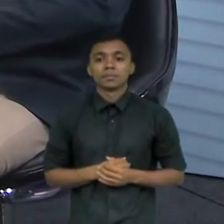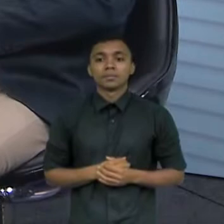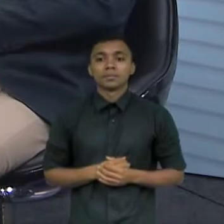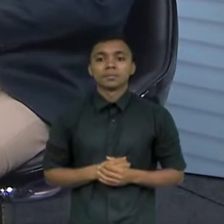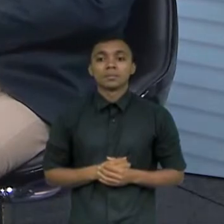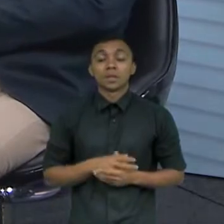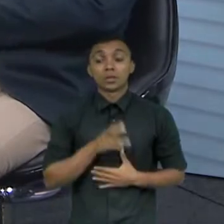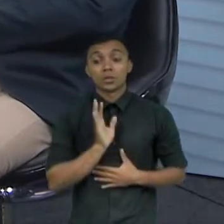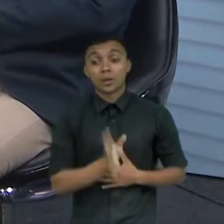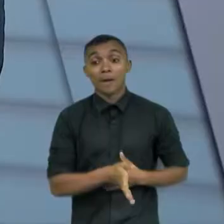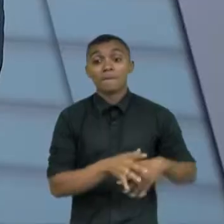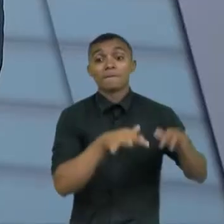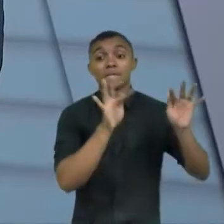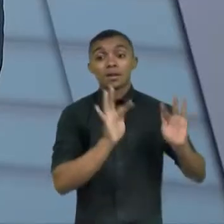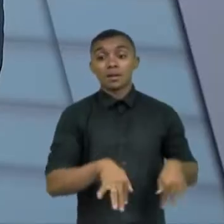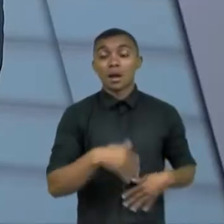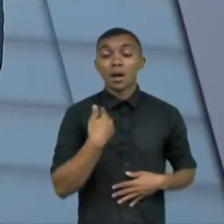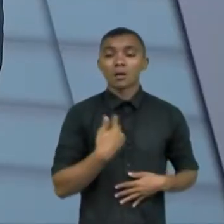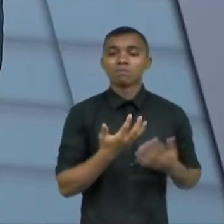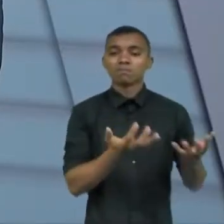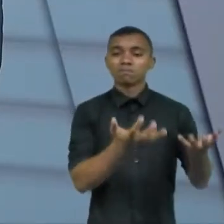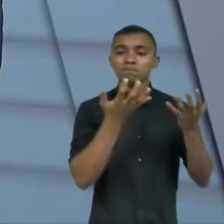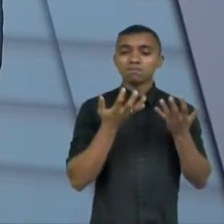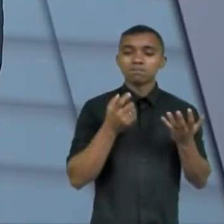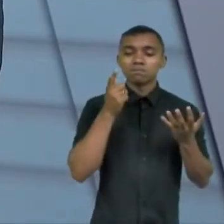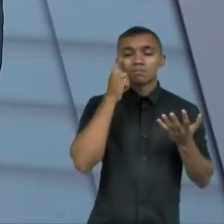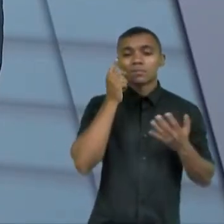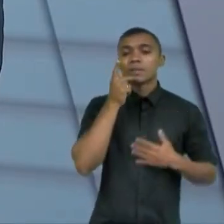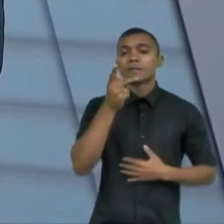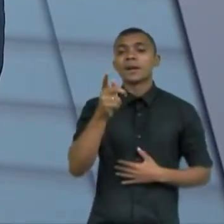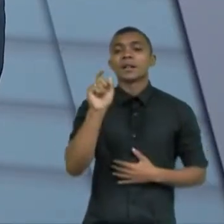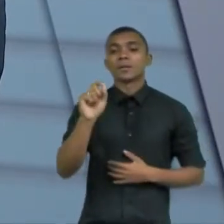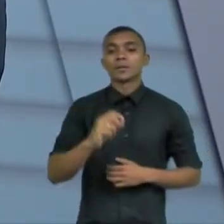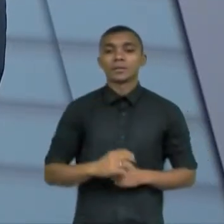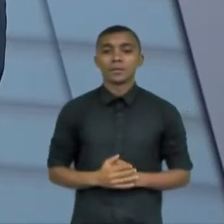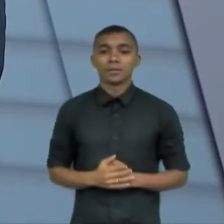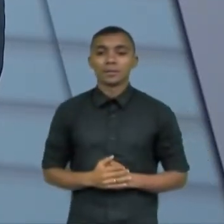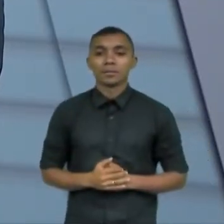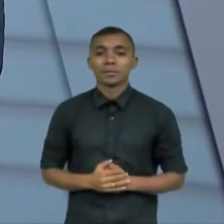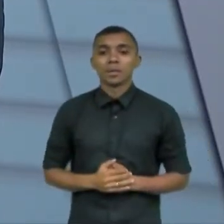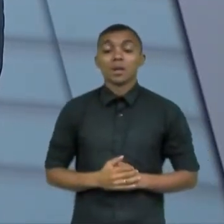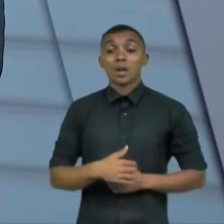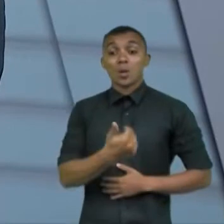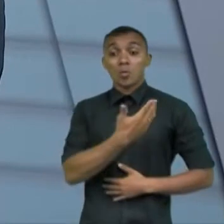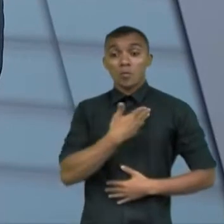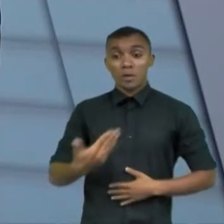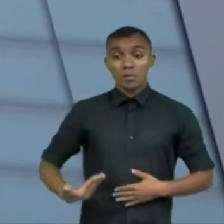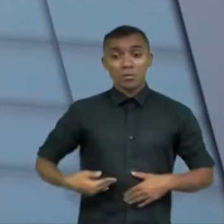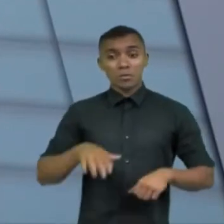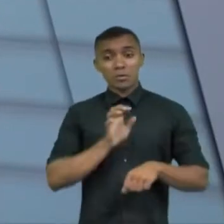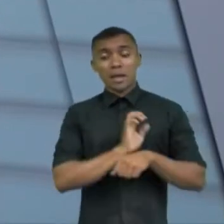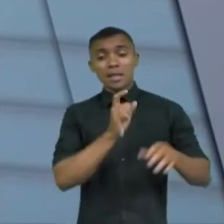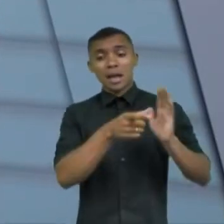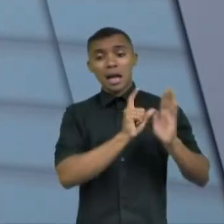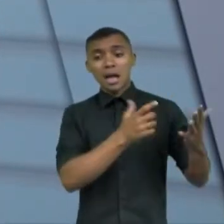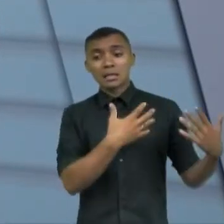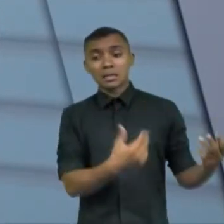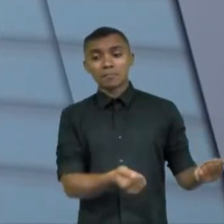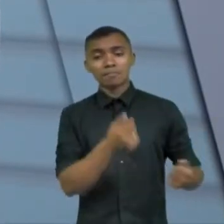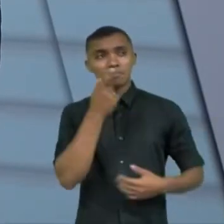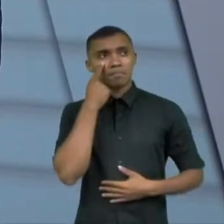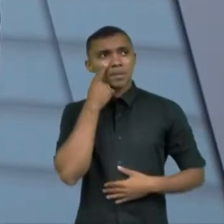finalzinho do programa eu queria que a senhora dissesse o o estado está mais sensível quando eu digo o estado aqui